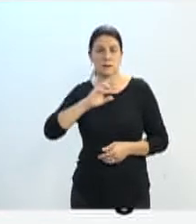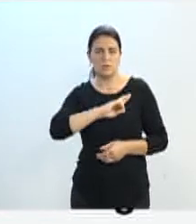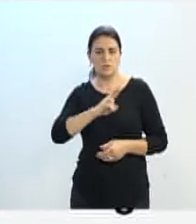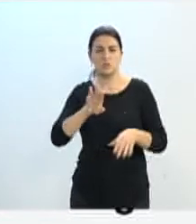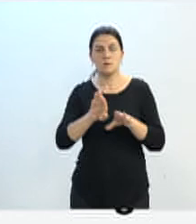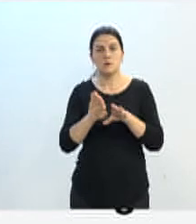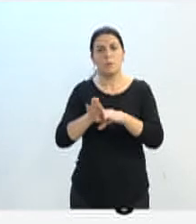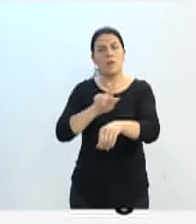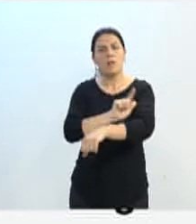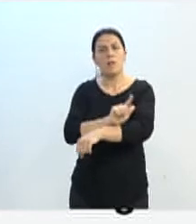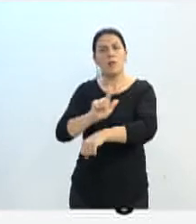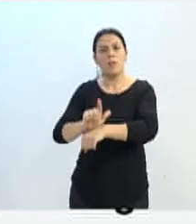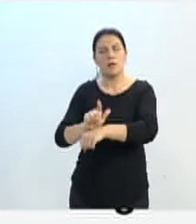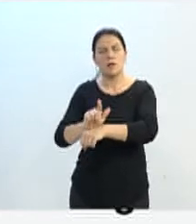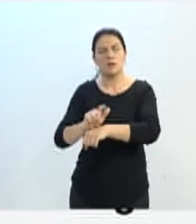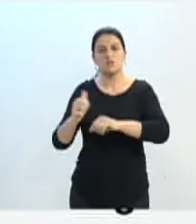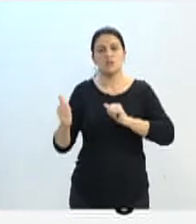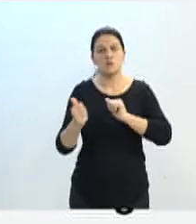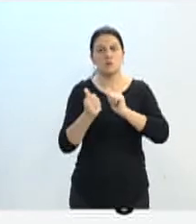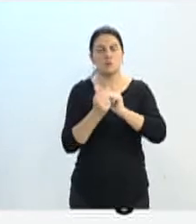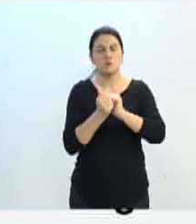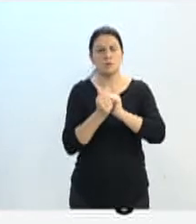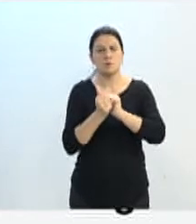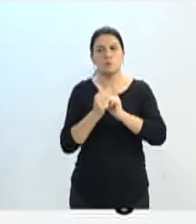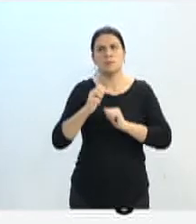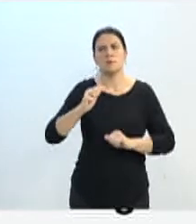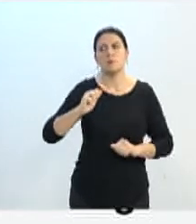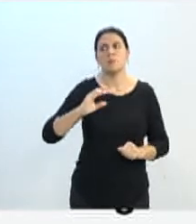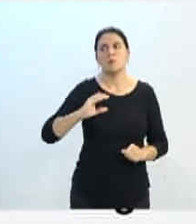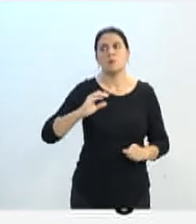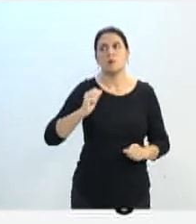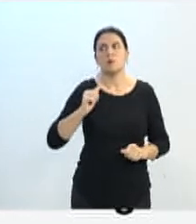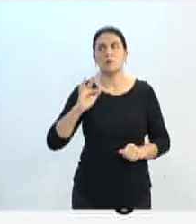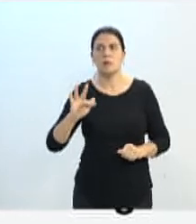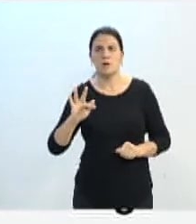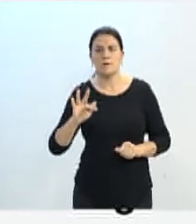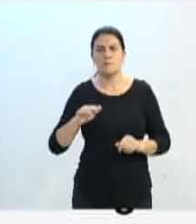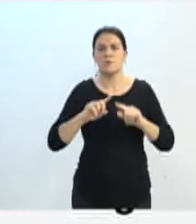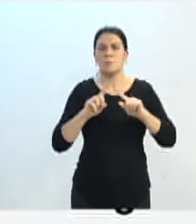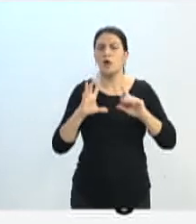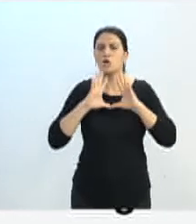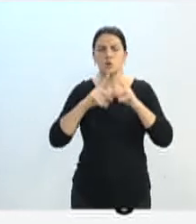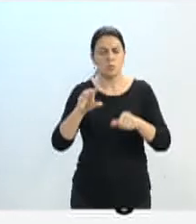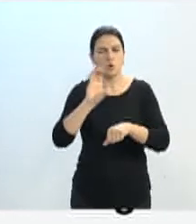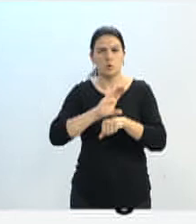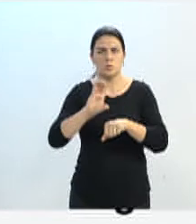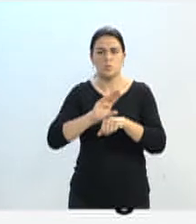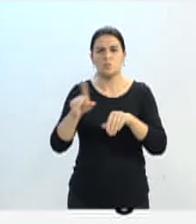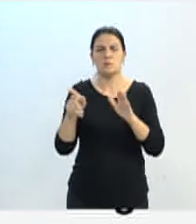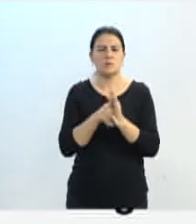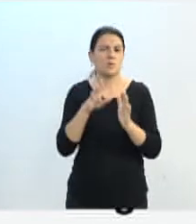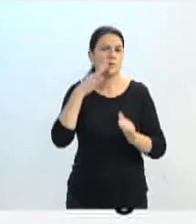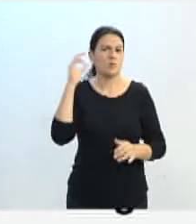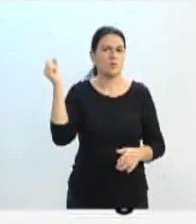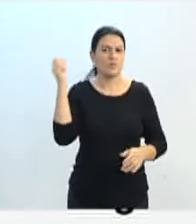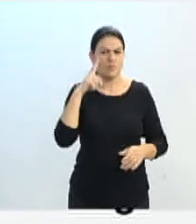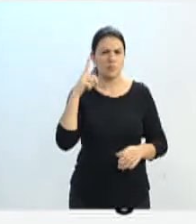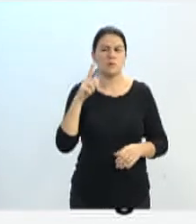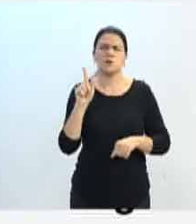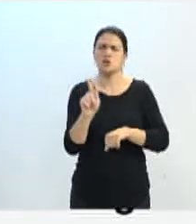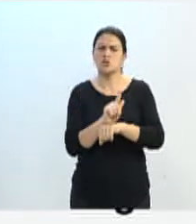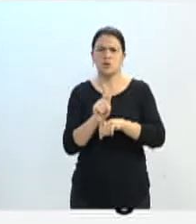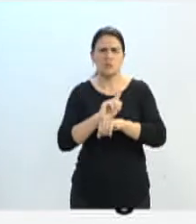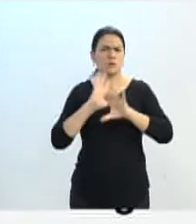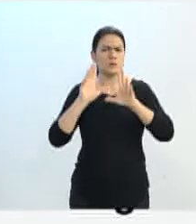sempre com a parceria das nossas co-irmãs da CAF. Mas os cursos são todos da FURB, toda a gestão e